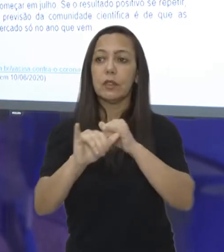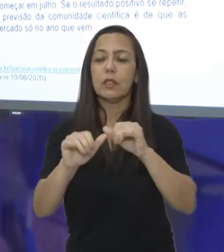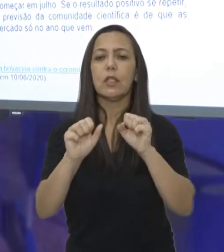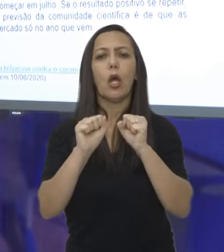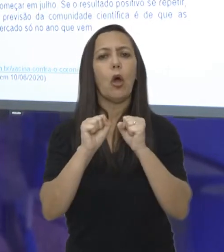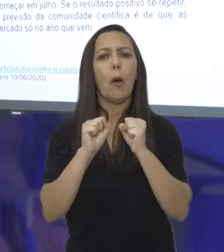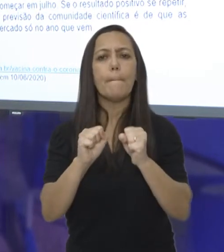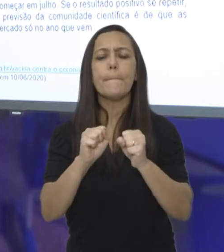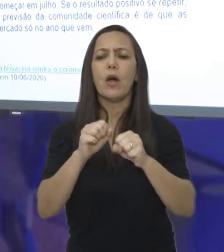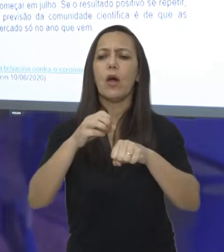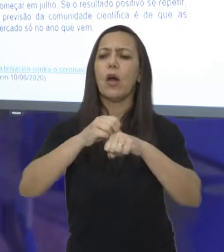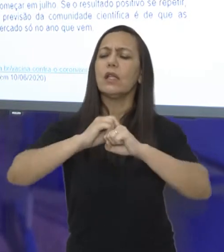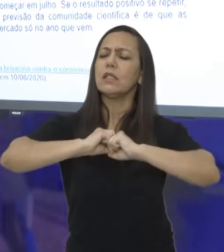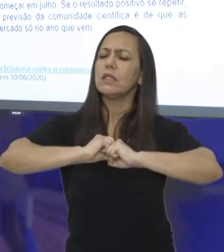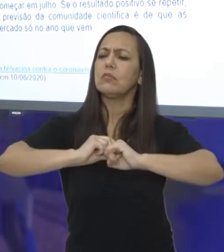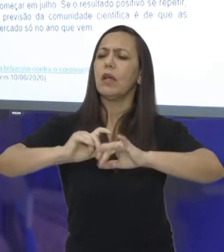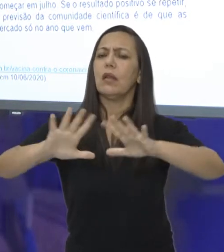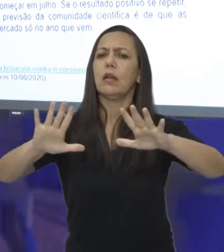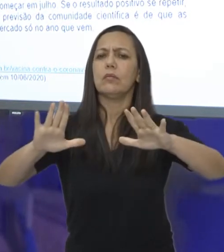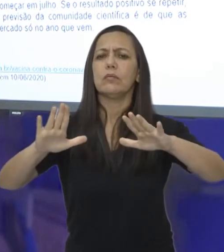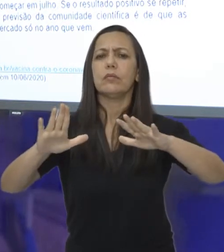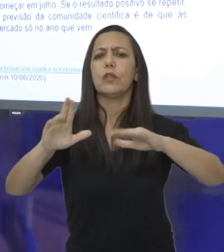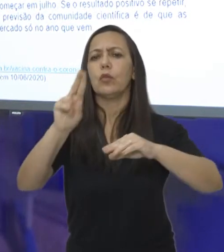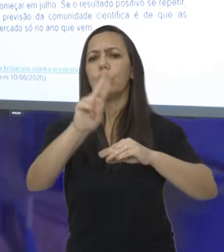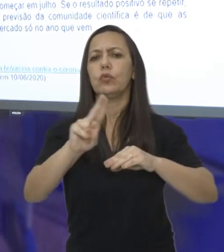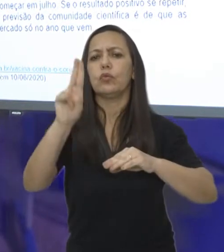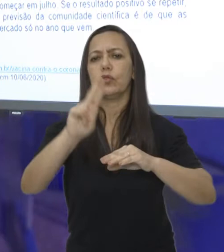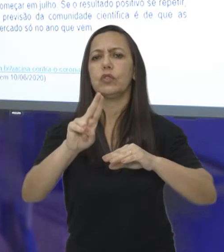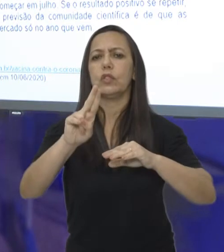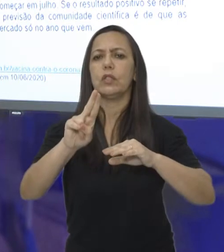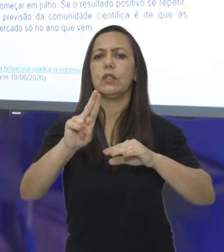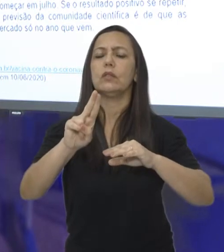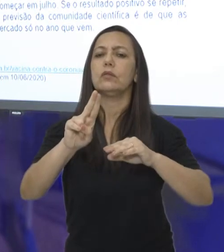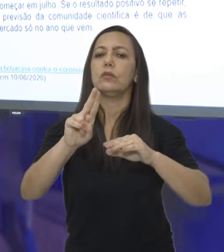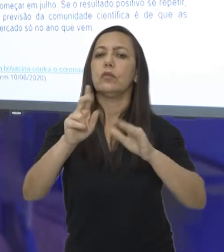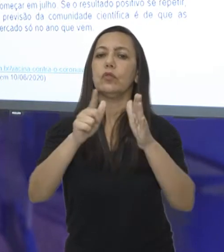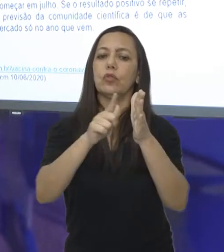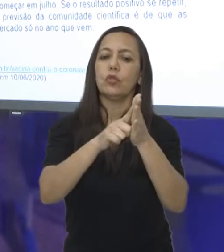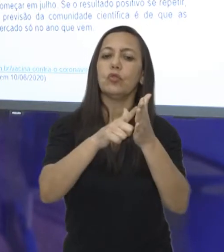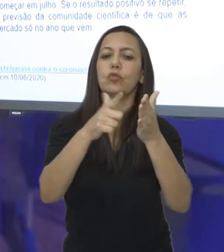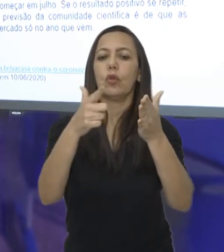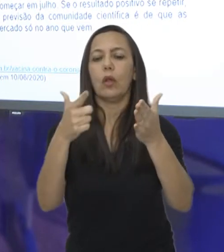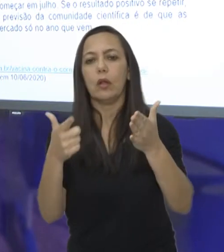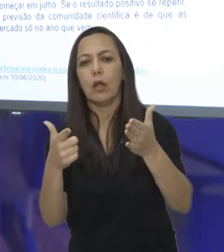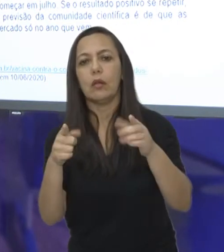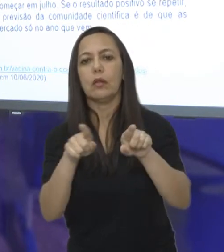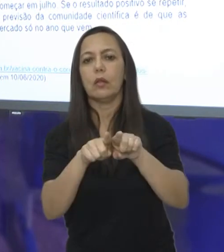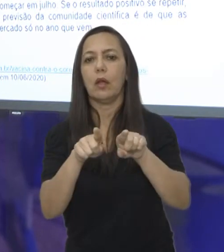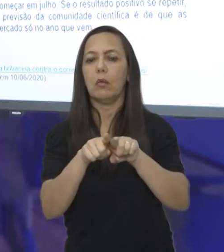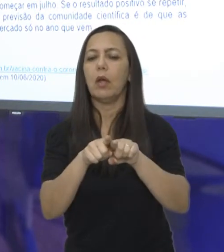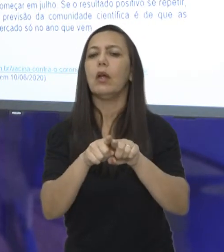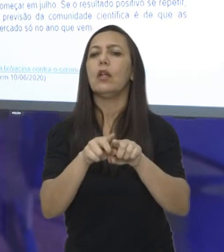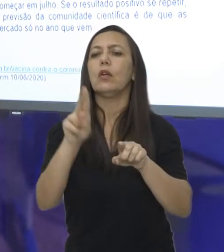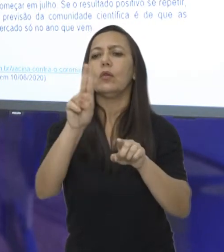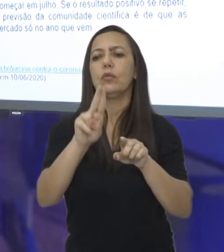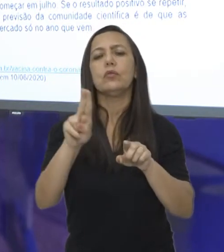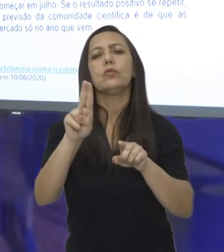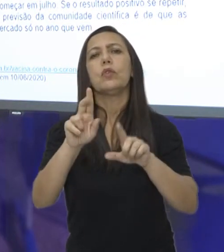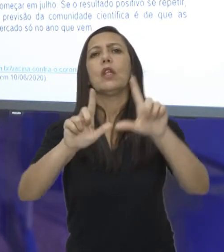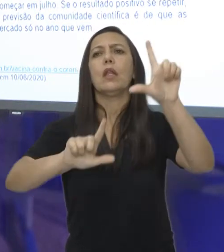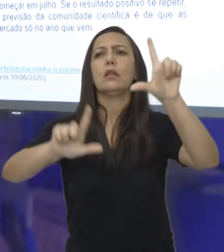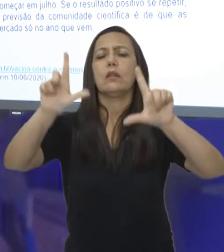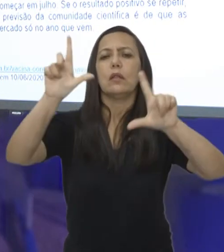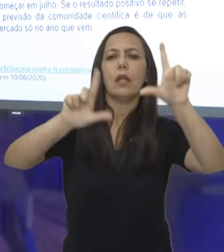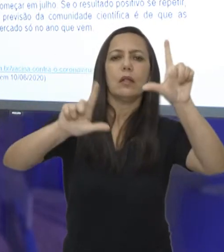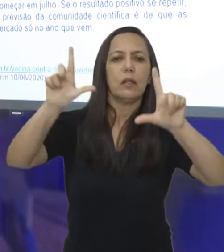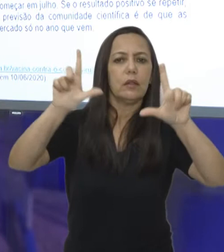divulgada em vários meios de comunicação. Dentre eles, a notícia escrita por manchetes de jornais ou a